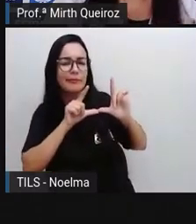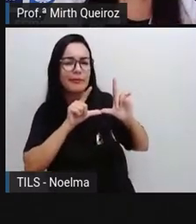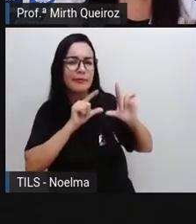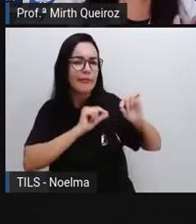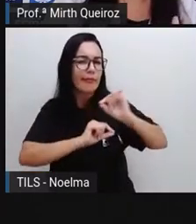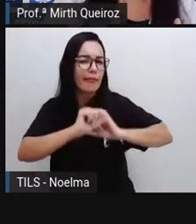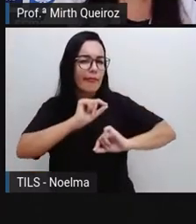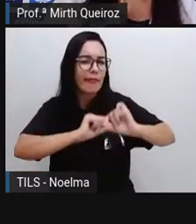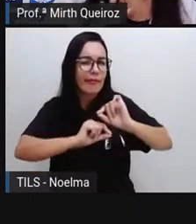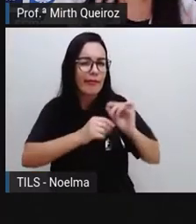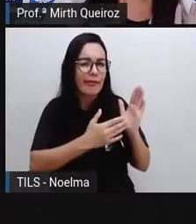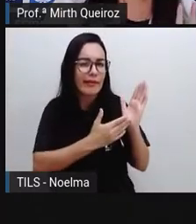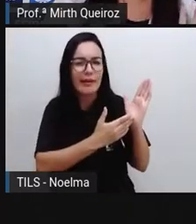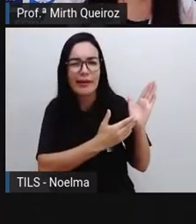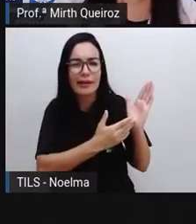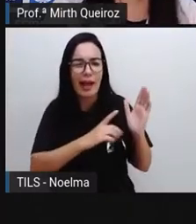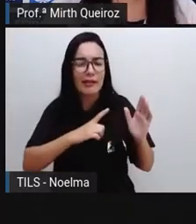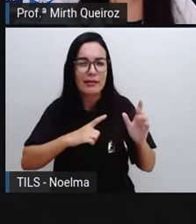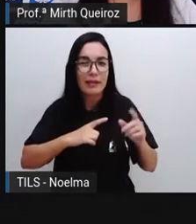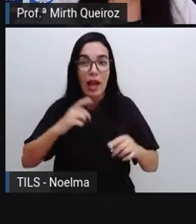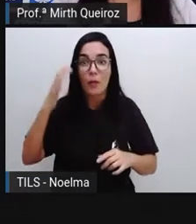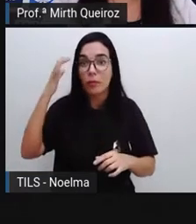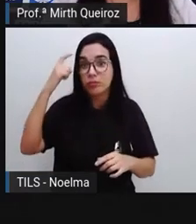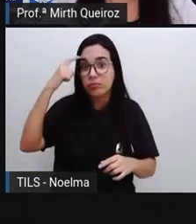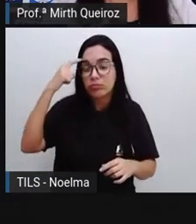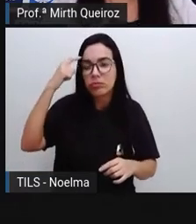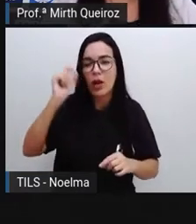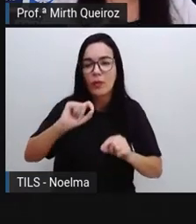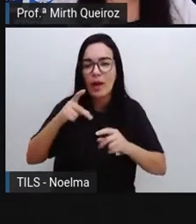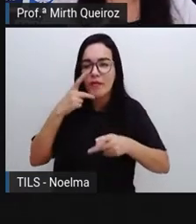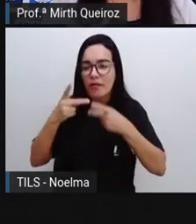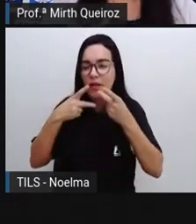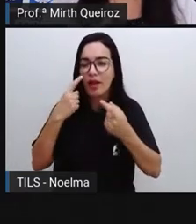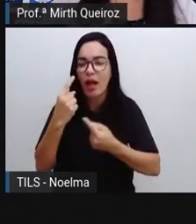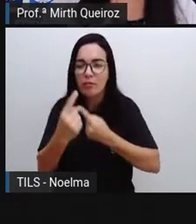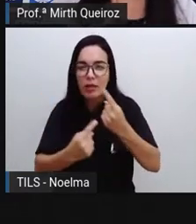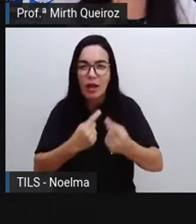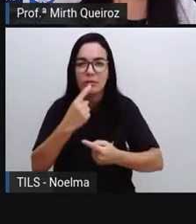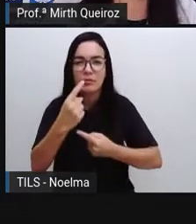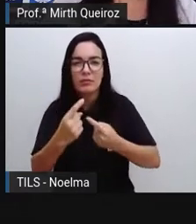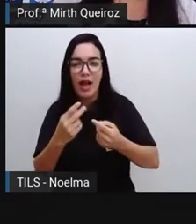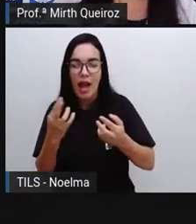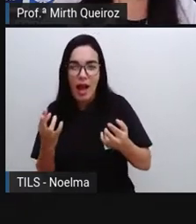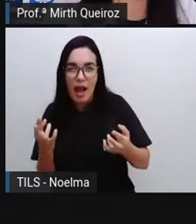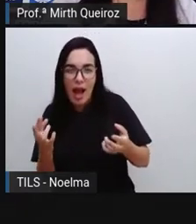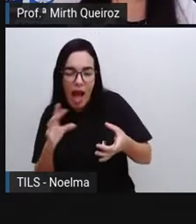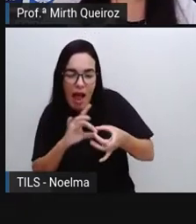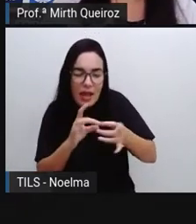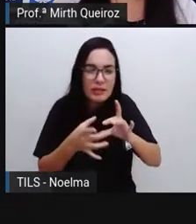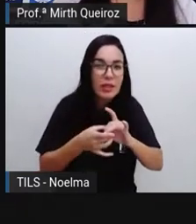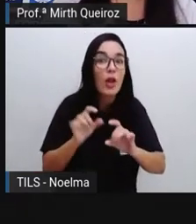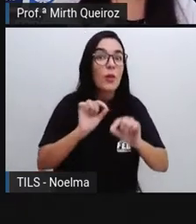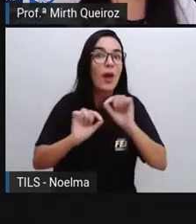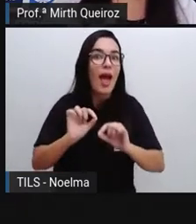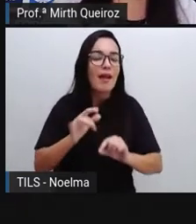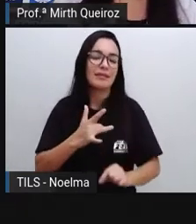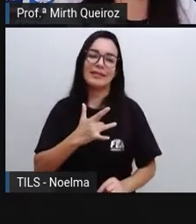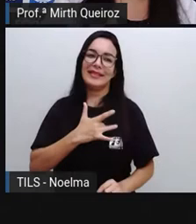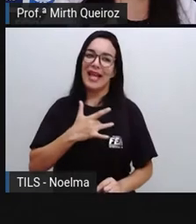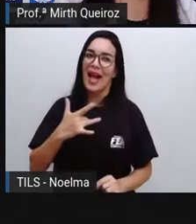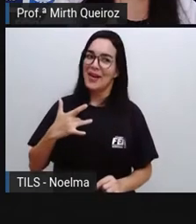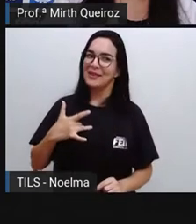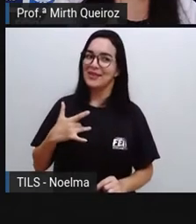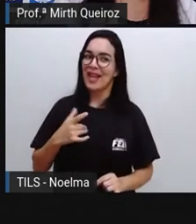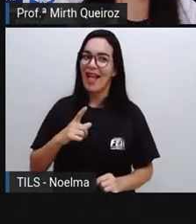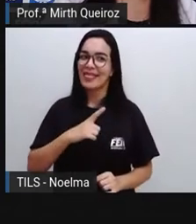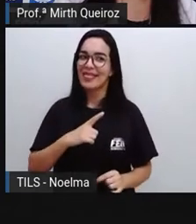A partir dessa imagem a gente já tem uma noção que a gente vai falar sobre algo relacionado à saúde. Nós temos aí